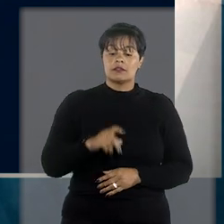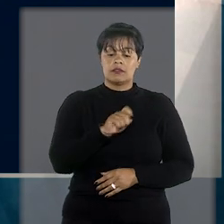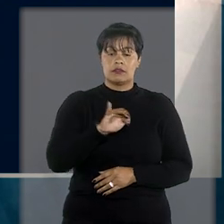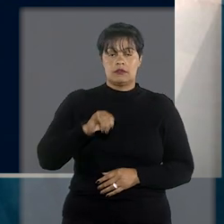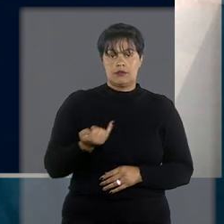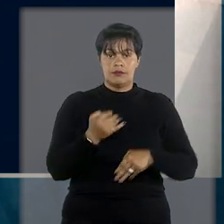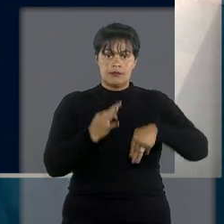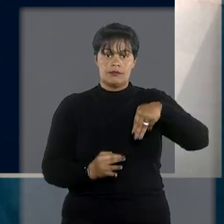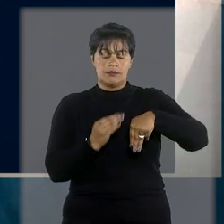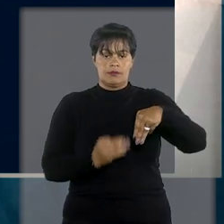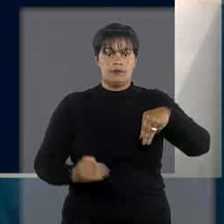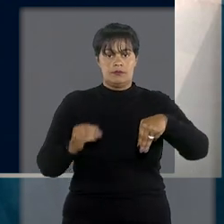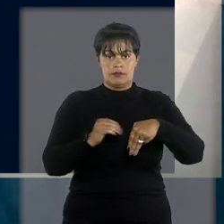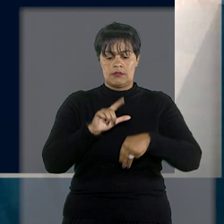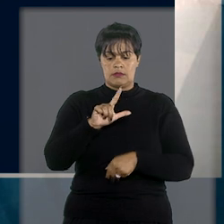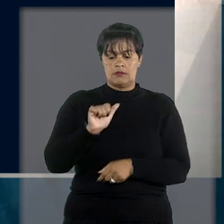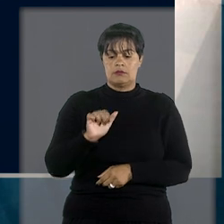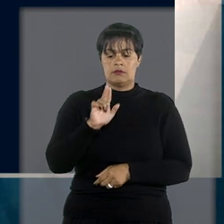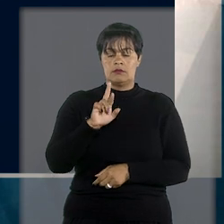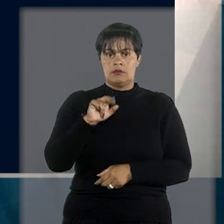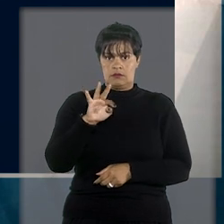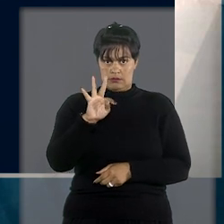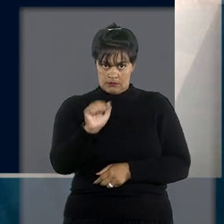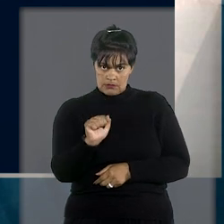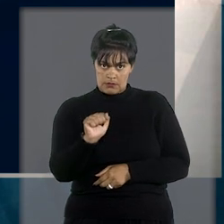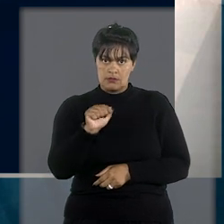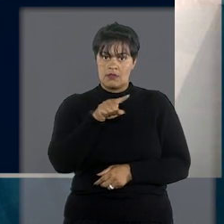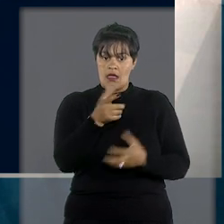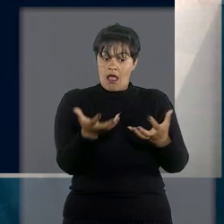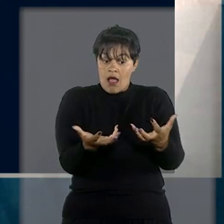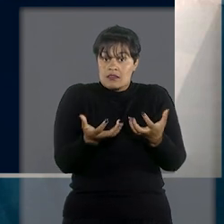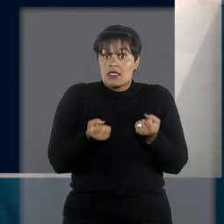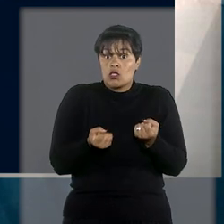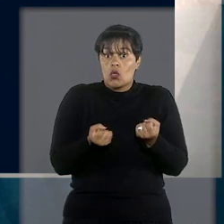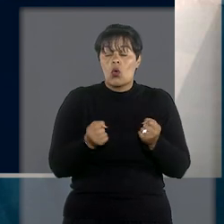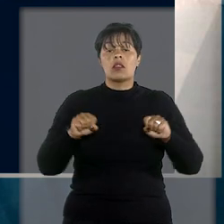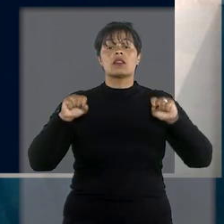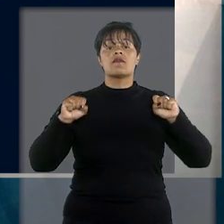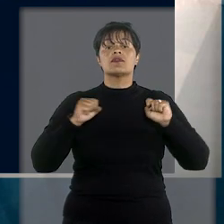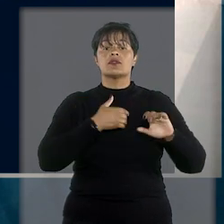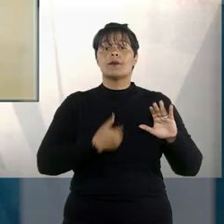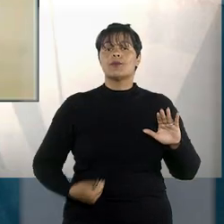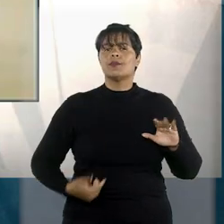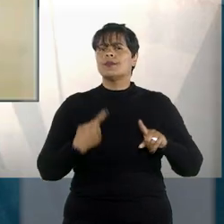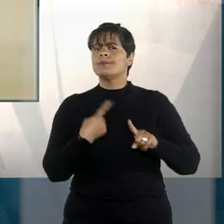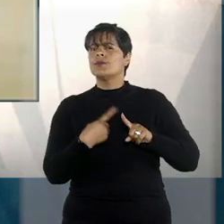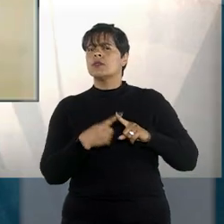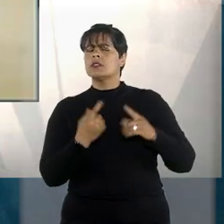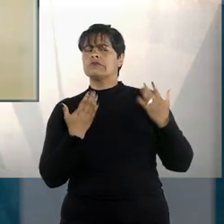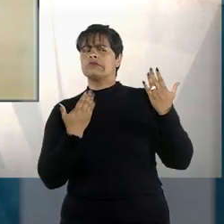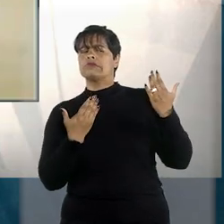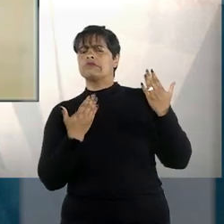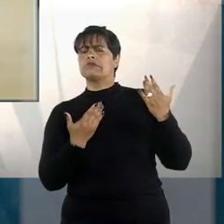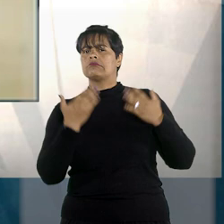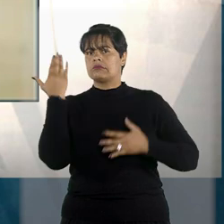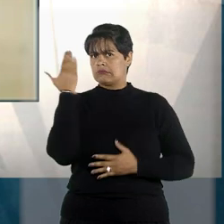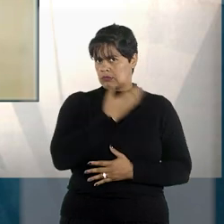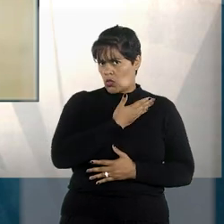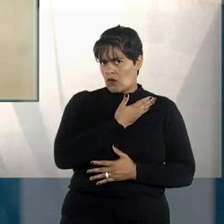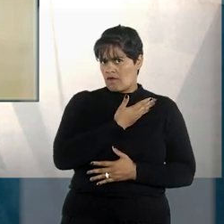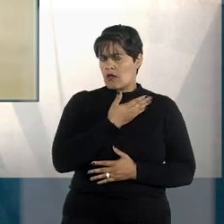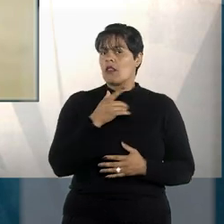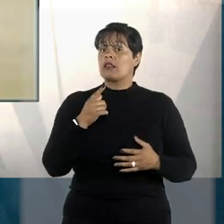acolheu a argumentação da Defensoria Pública do Rio de Janeiro de que a prova era sugestionada. Para a ministra, além das